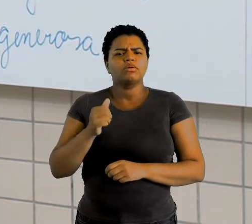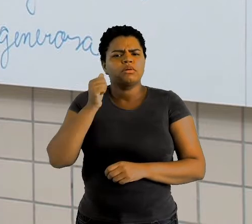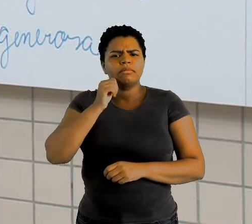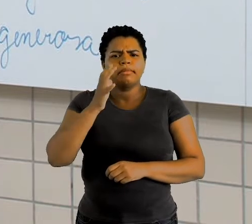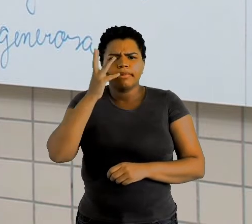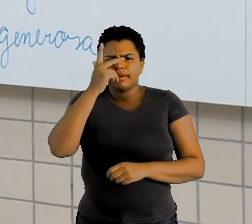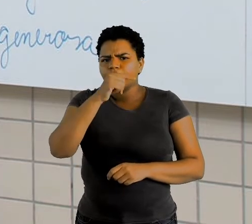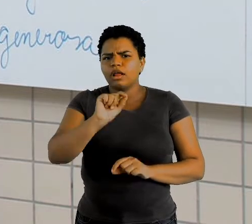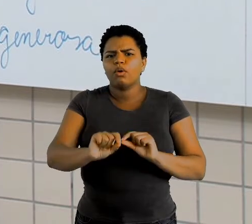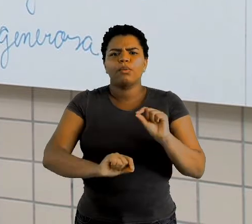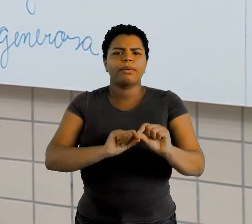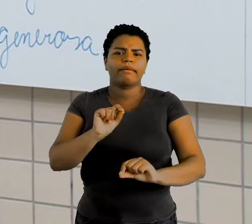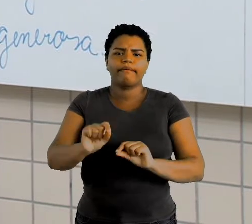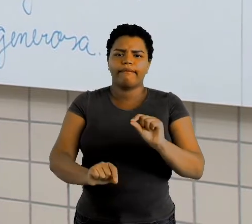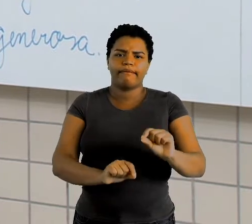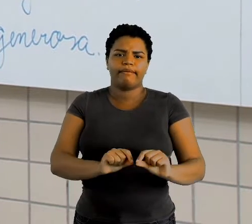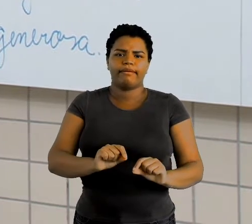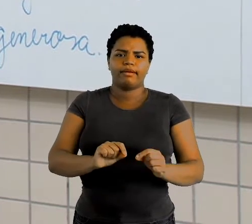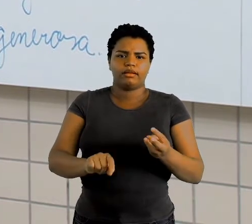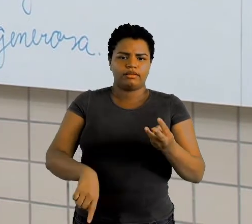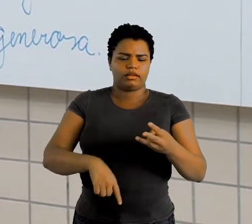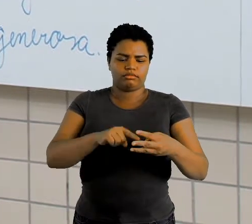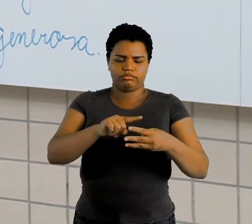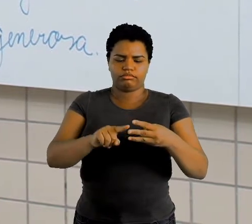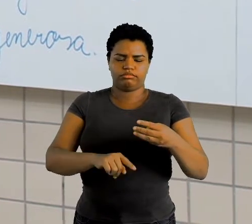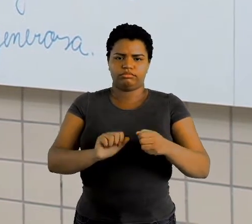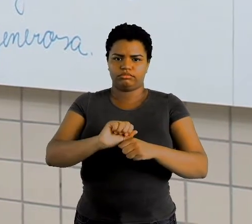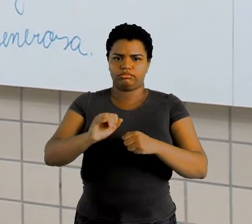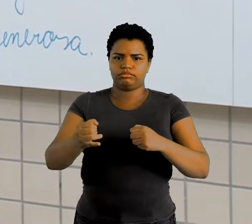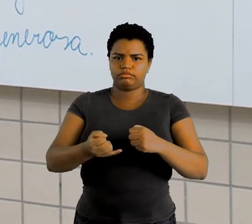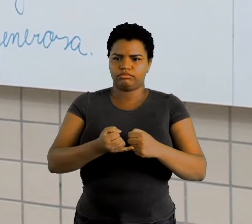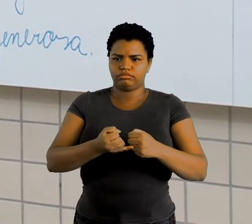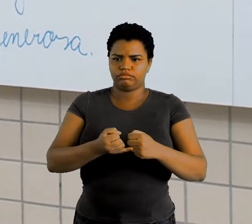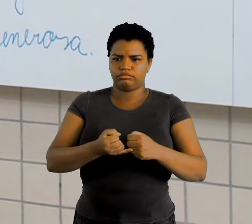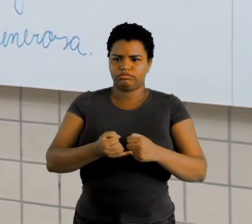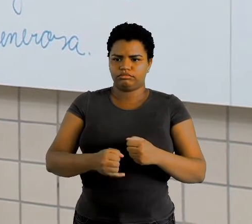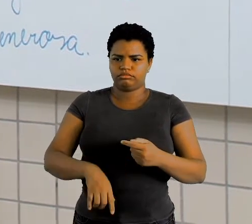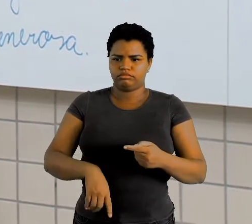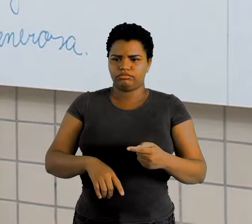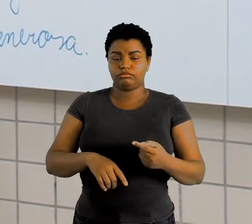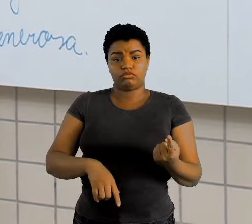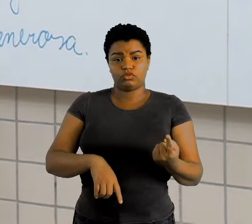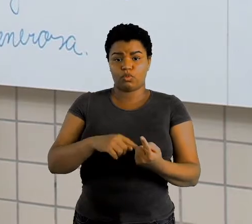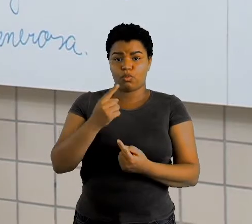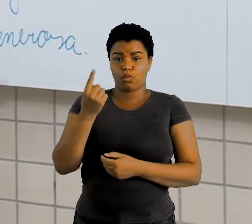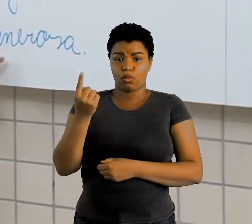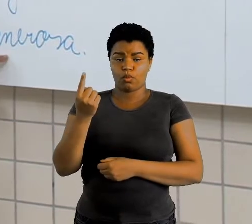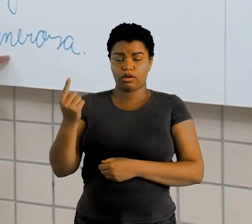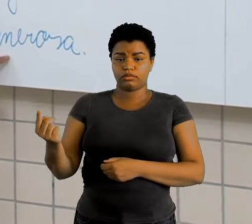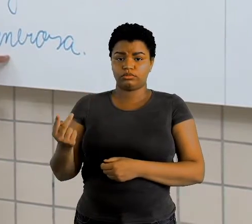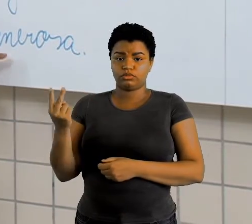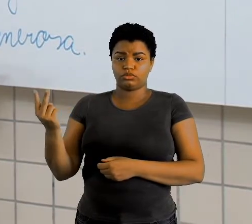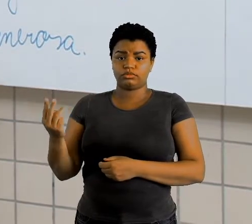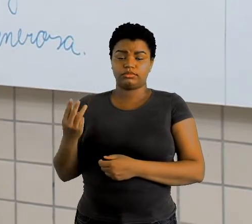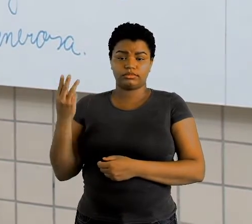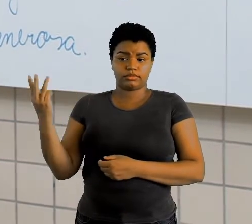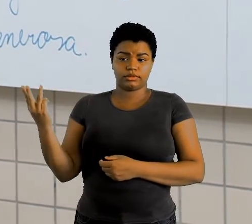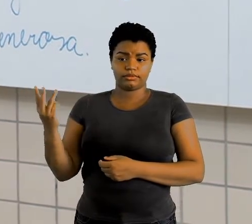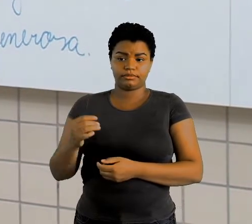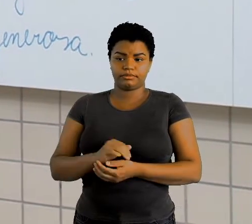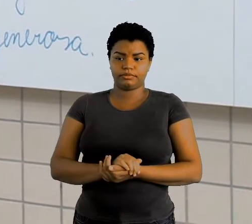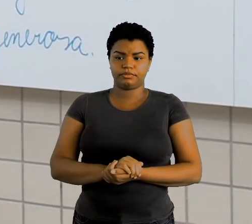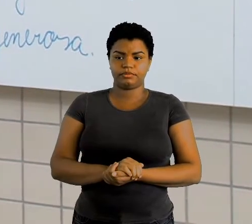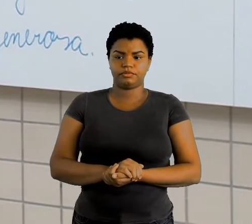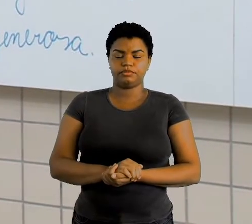Ela está recebendo aqui, ó. Três adjetivos, ó. Um, dois, três. O texto